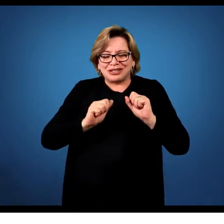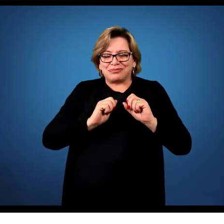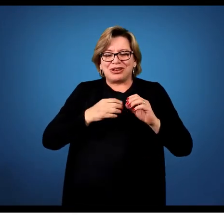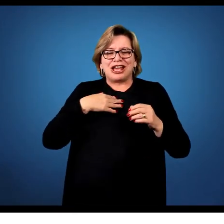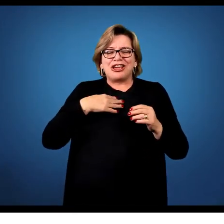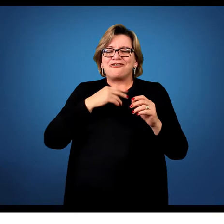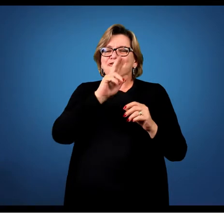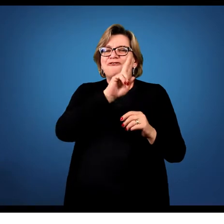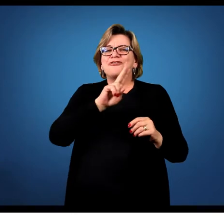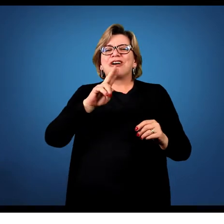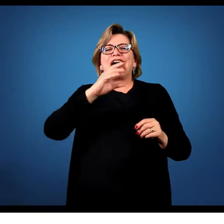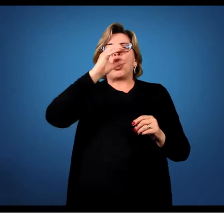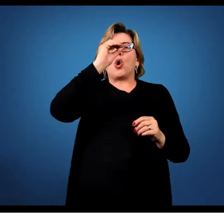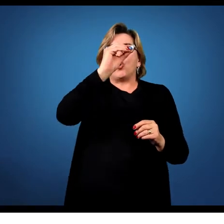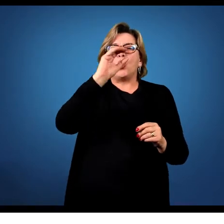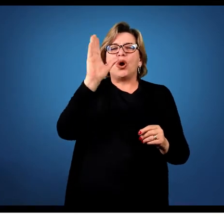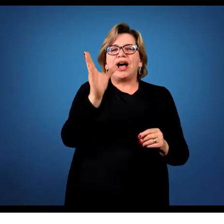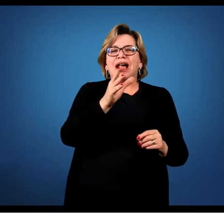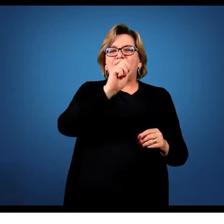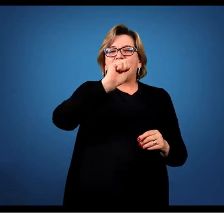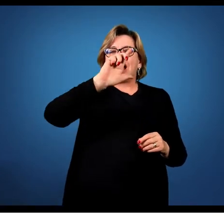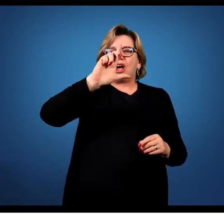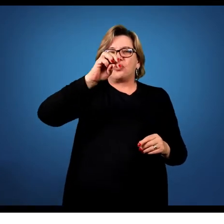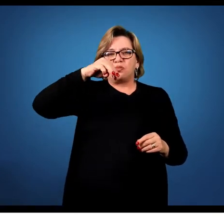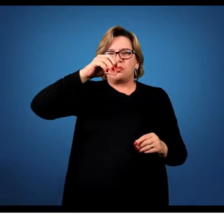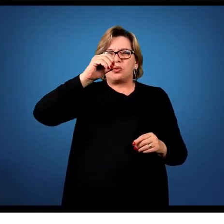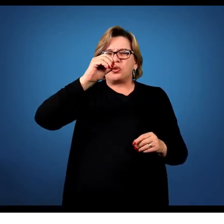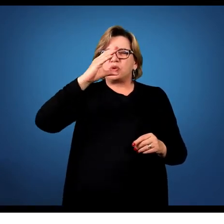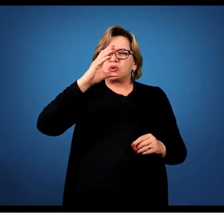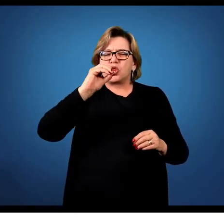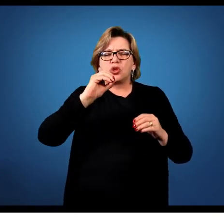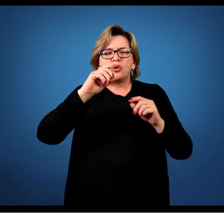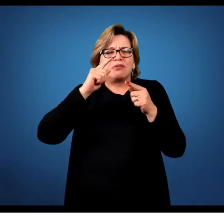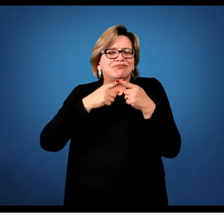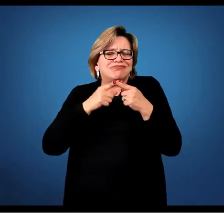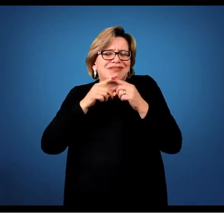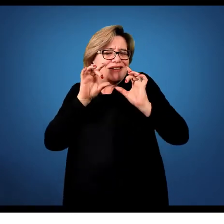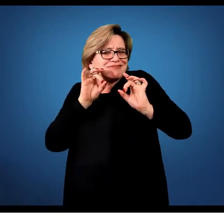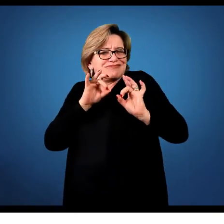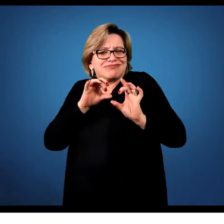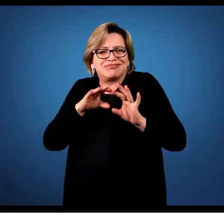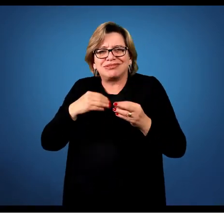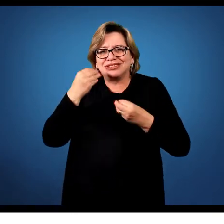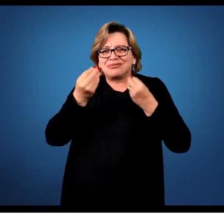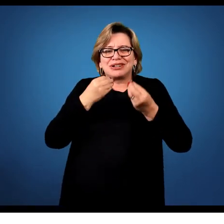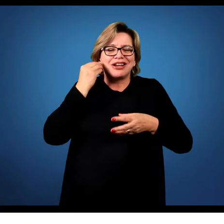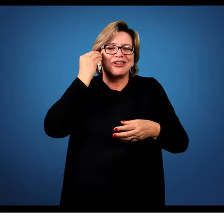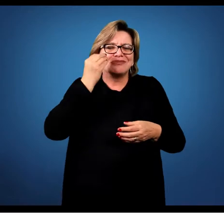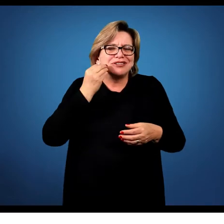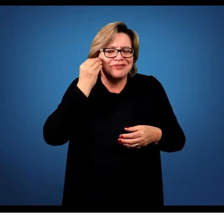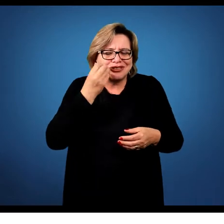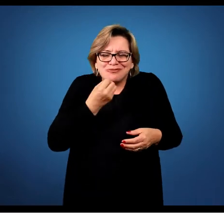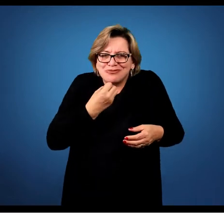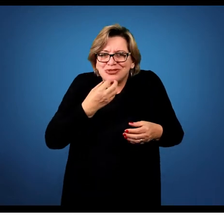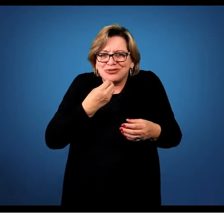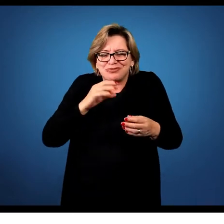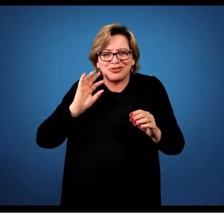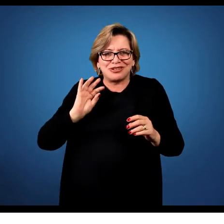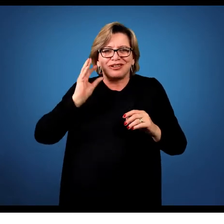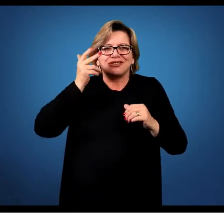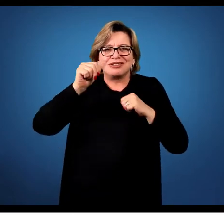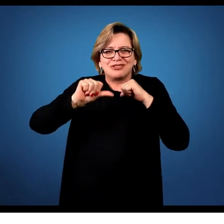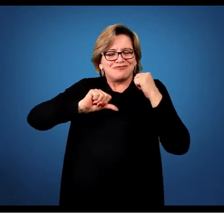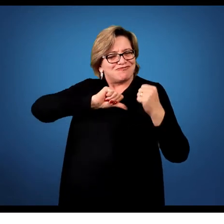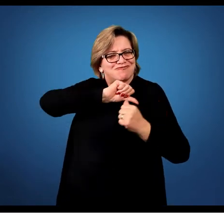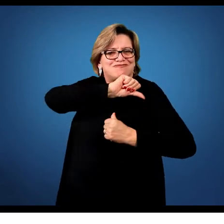transformou em o almoço? Porque essa experiência realmente tem uma áurea em torno dela, uma transformação em torno dela.